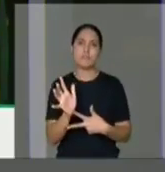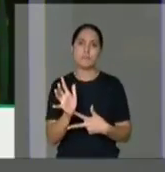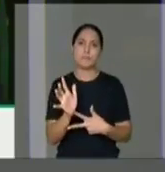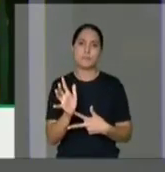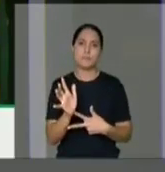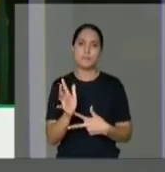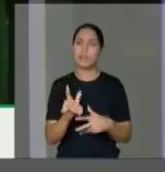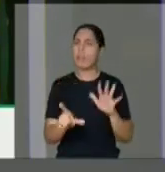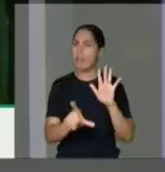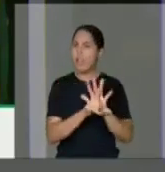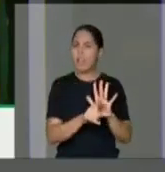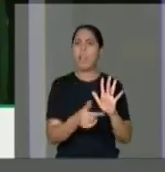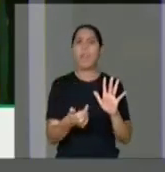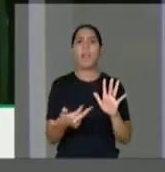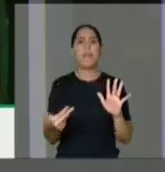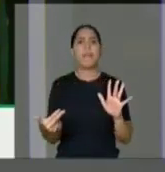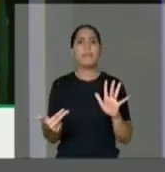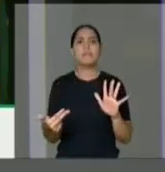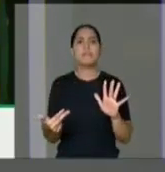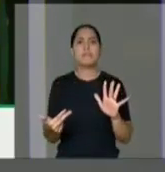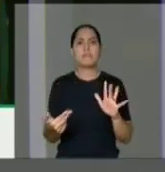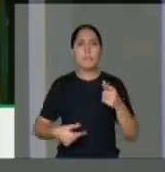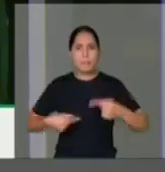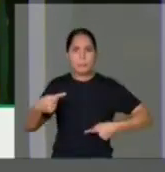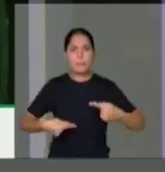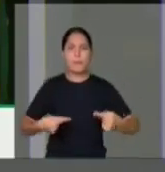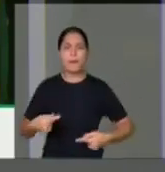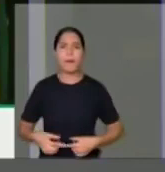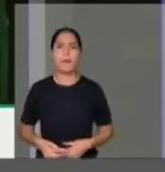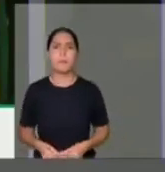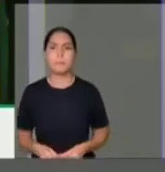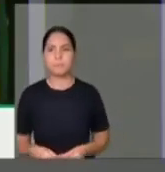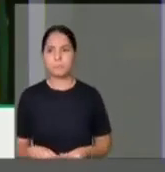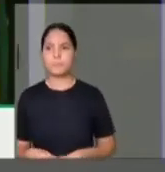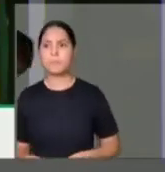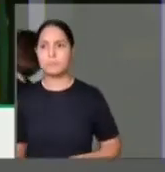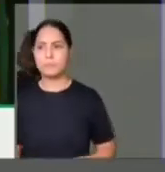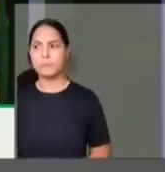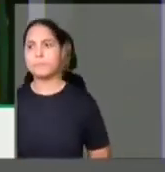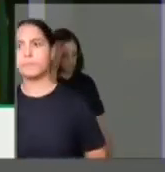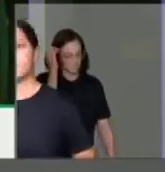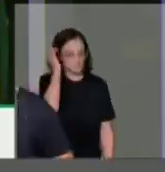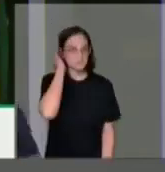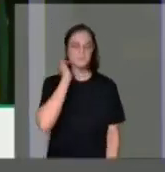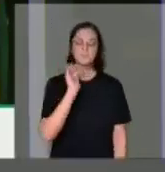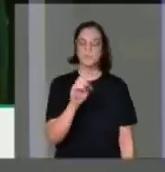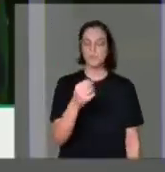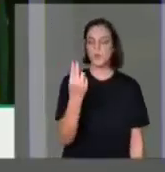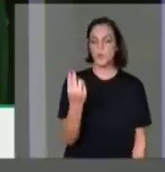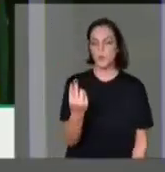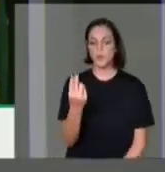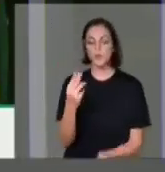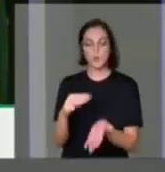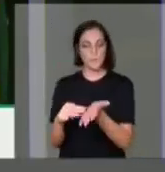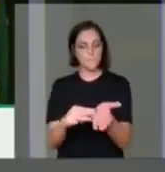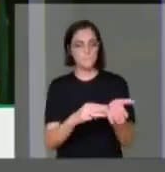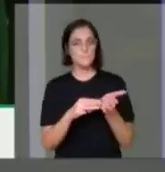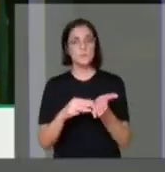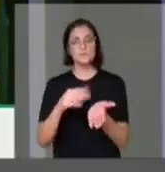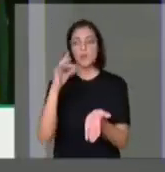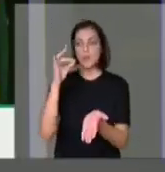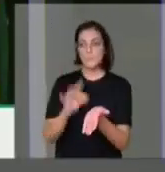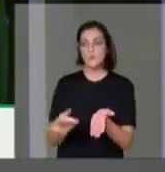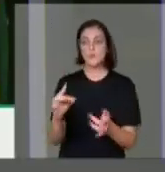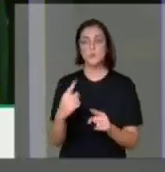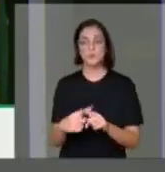através de leis, quer seja através de debates, quer seja através dessas moções de repúdio, para que pessoas que